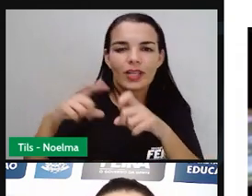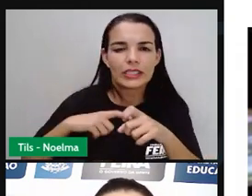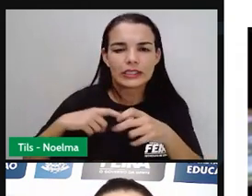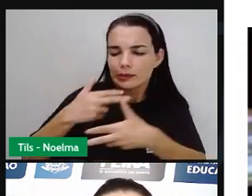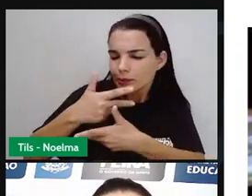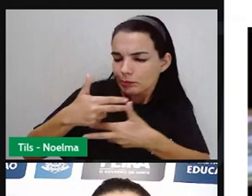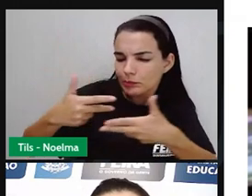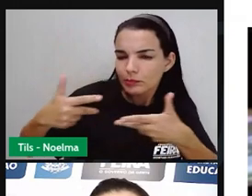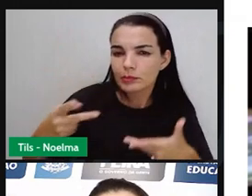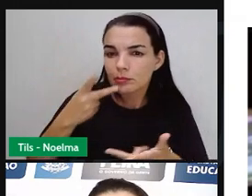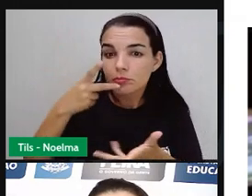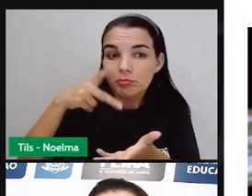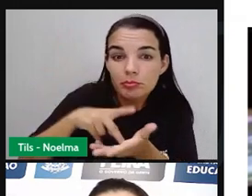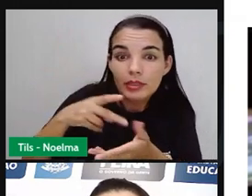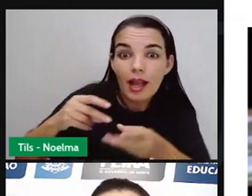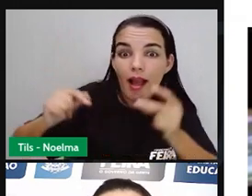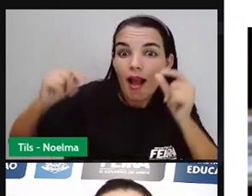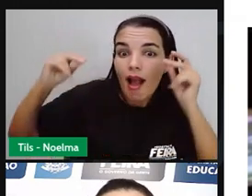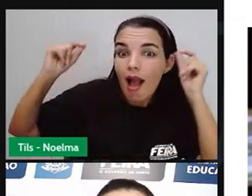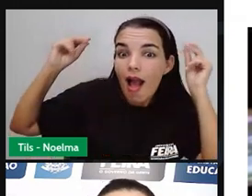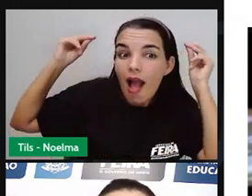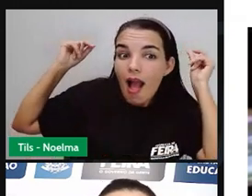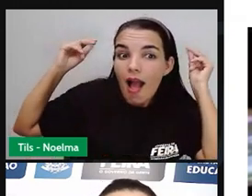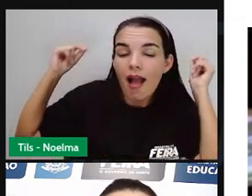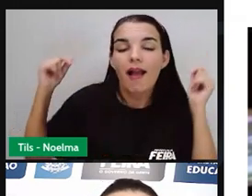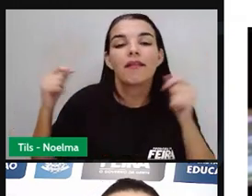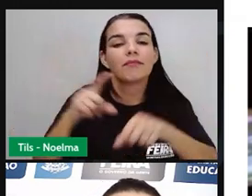materiais aí daquele período